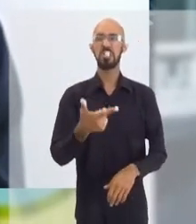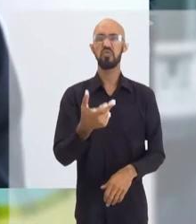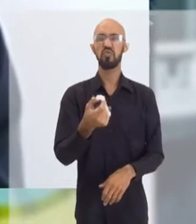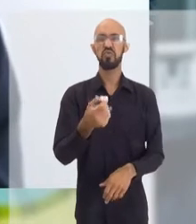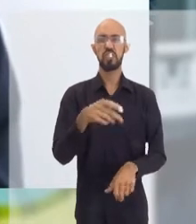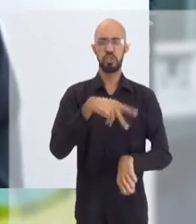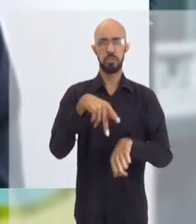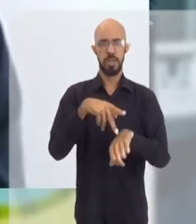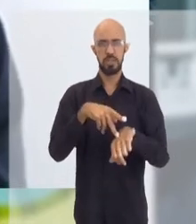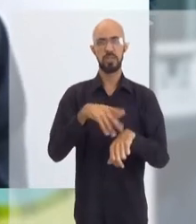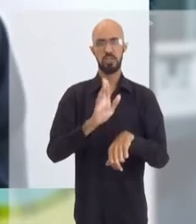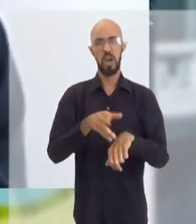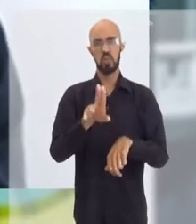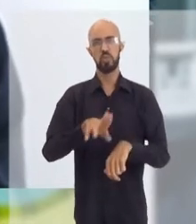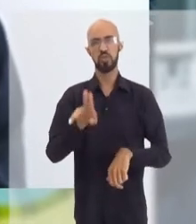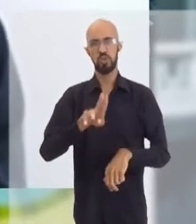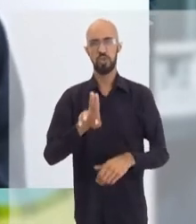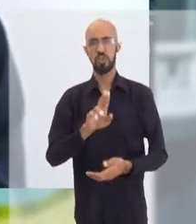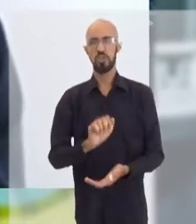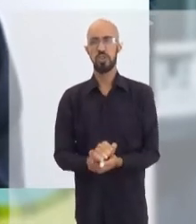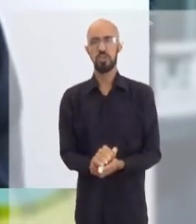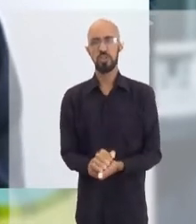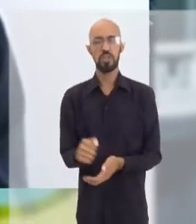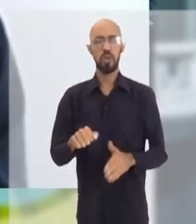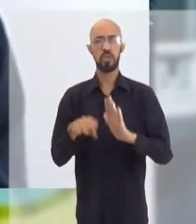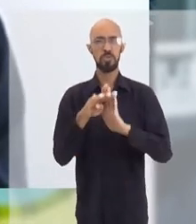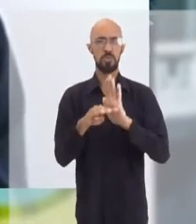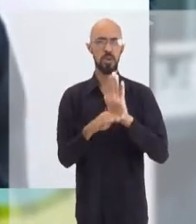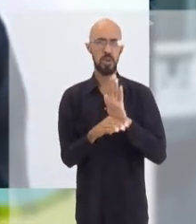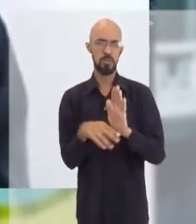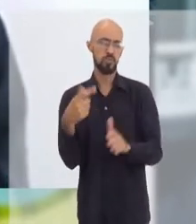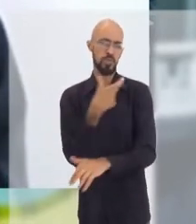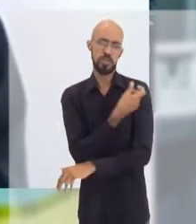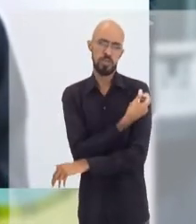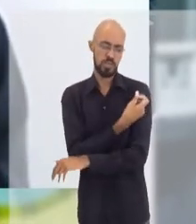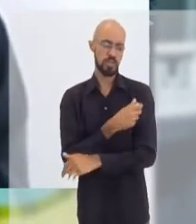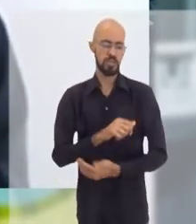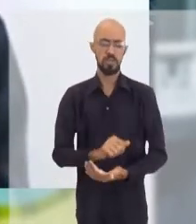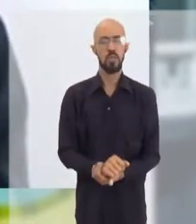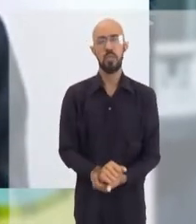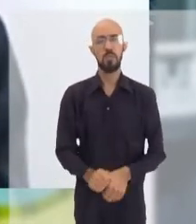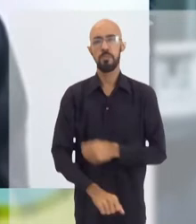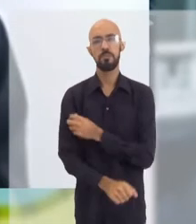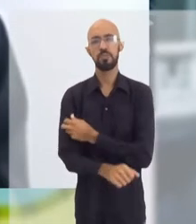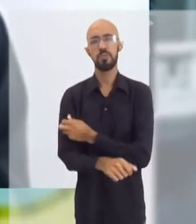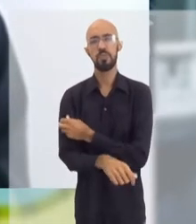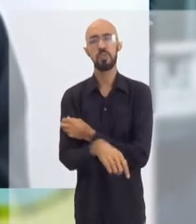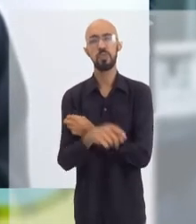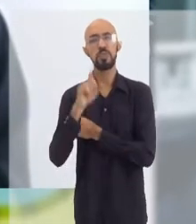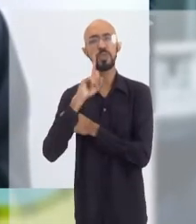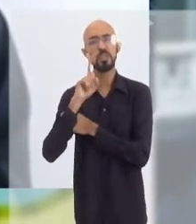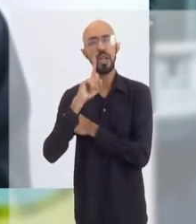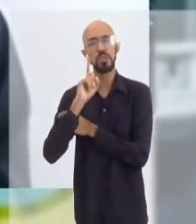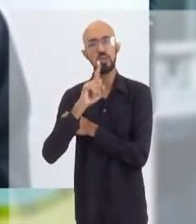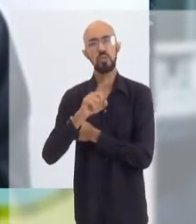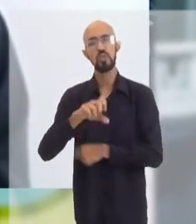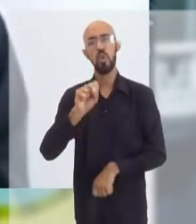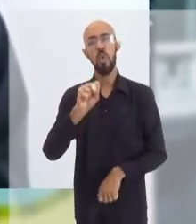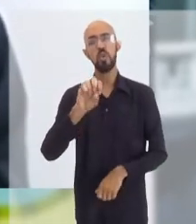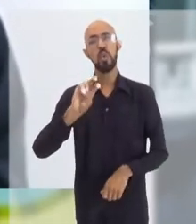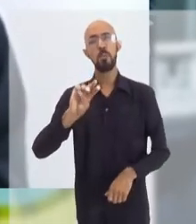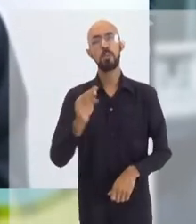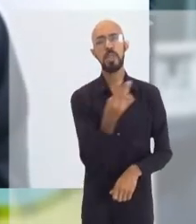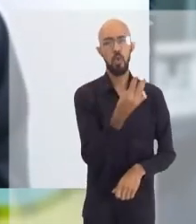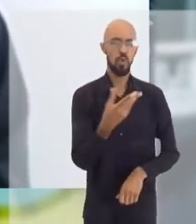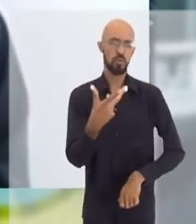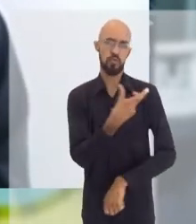perto de 20 países já utilizam a vacina nos seus programas de vacinação em crianças de 5 a 11 anos. Só nos Estados Unidos, 8